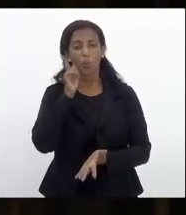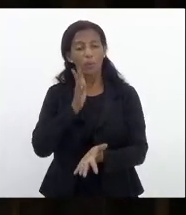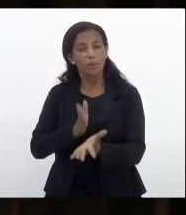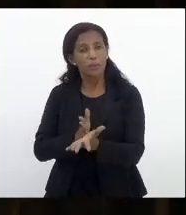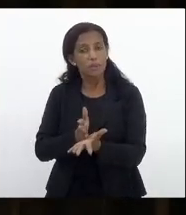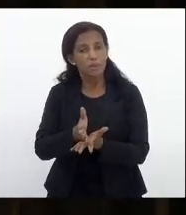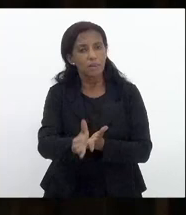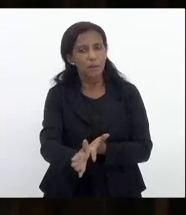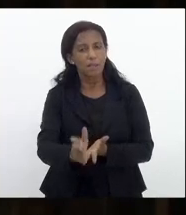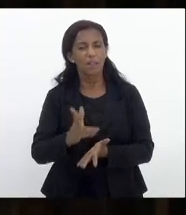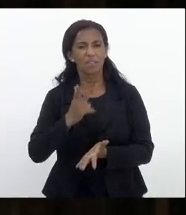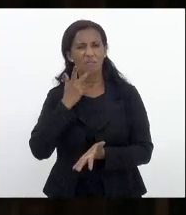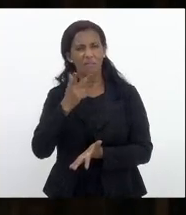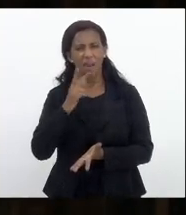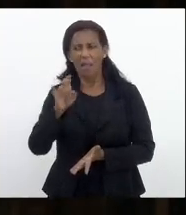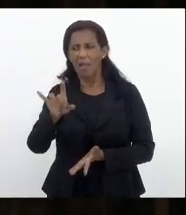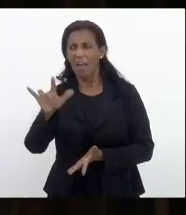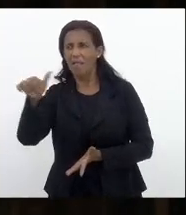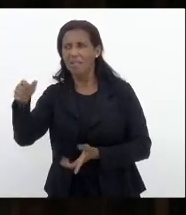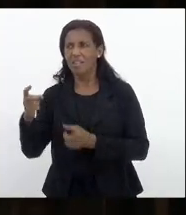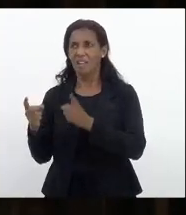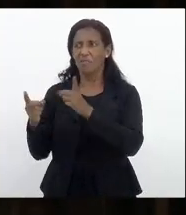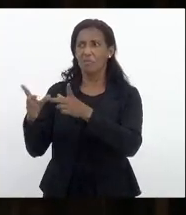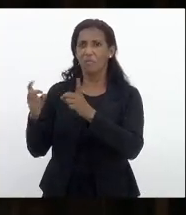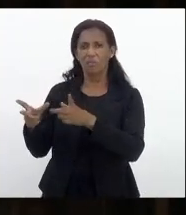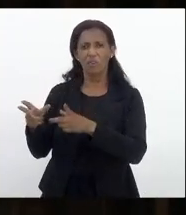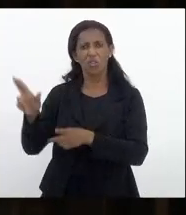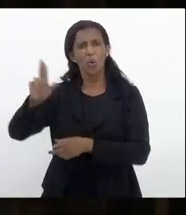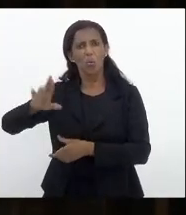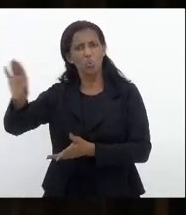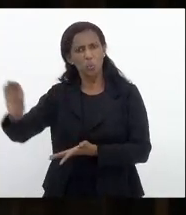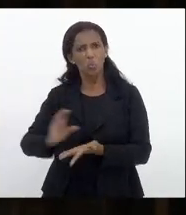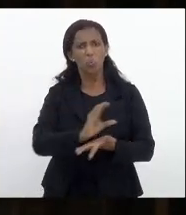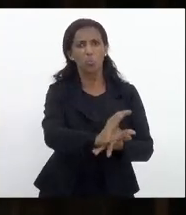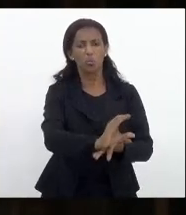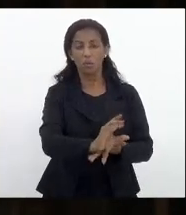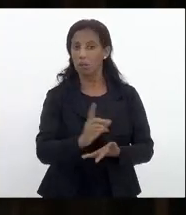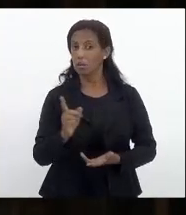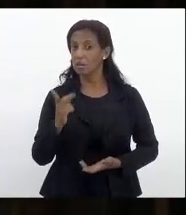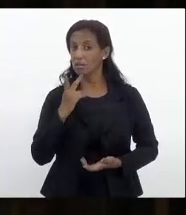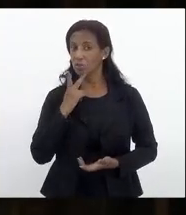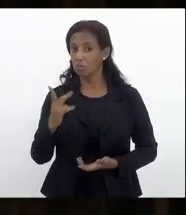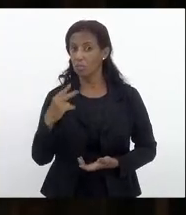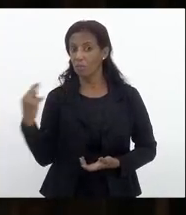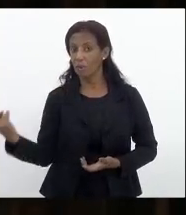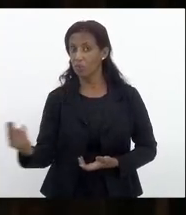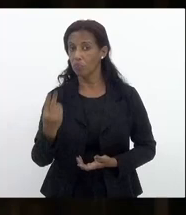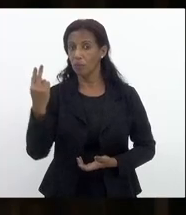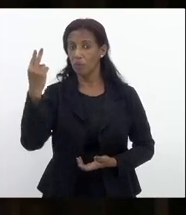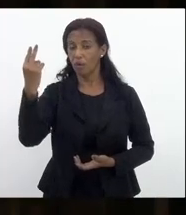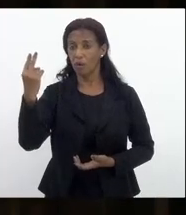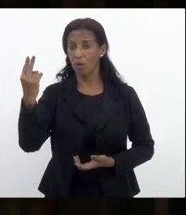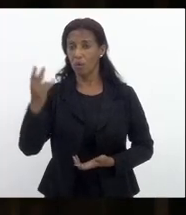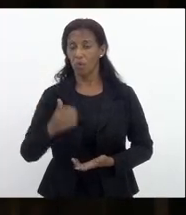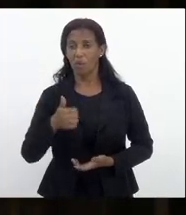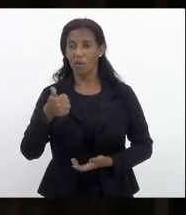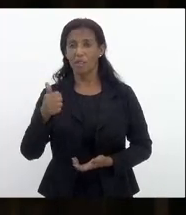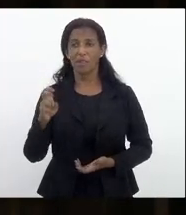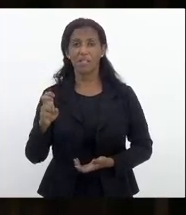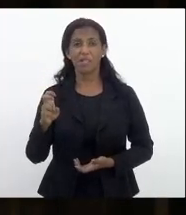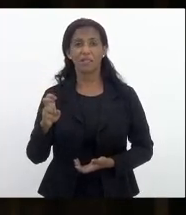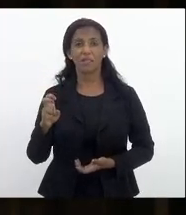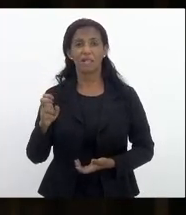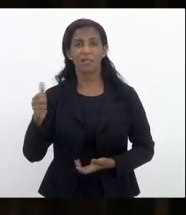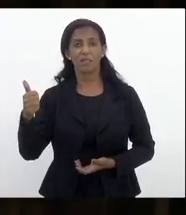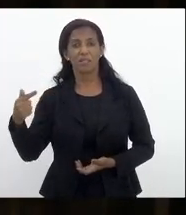falar que a CEDAI a CEDAI foi vendida usa o valor da CEDAI nós estamos falando de um valor que foi de 15 a 17